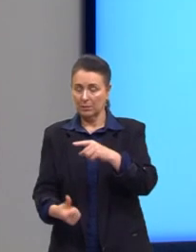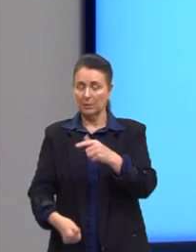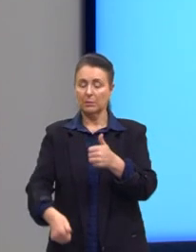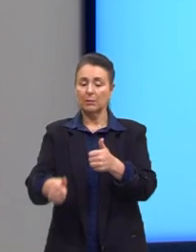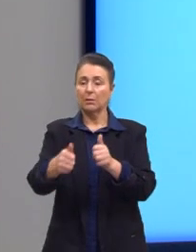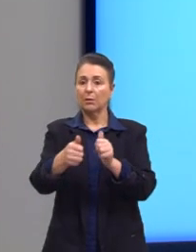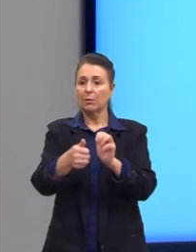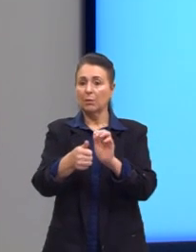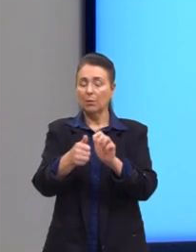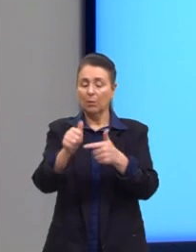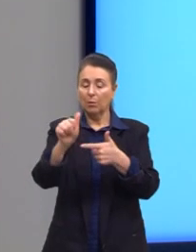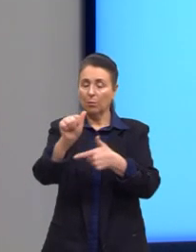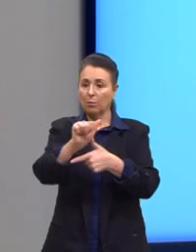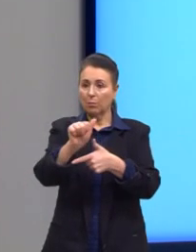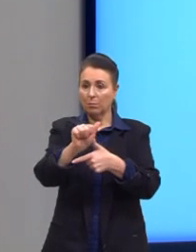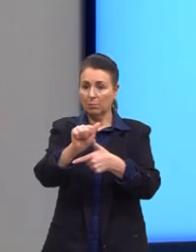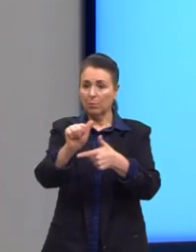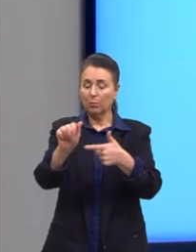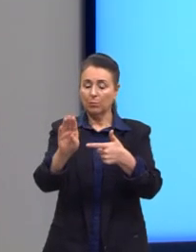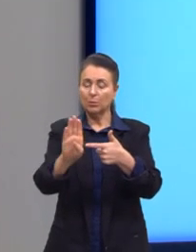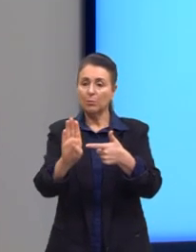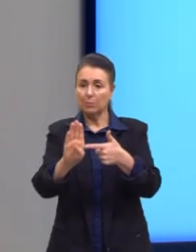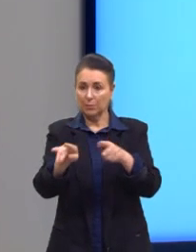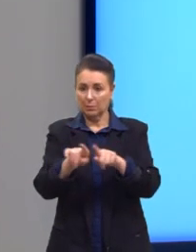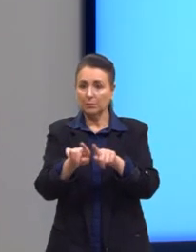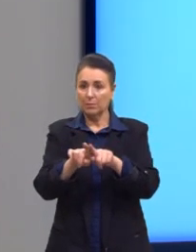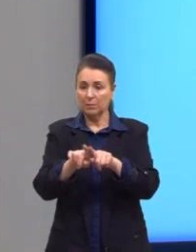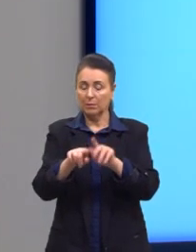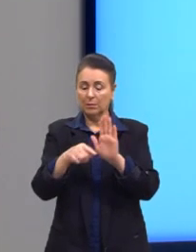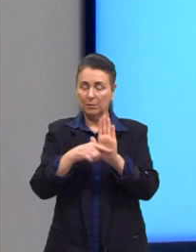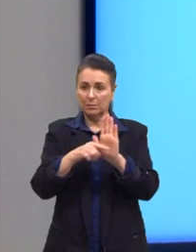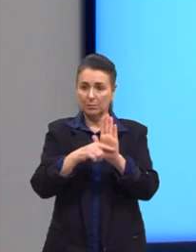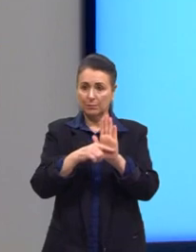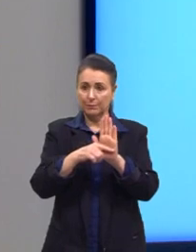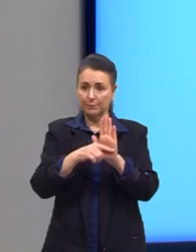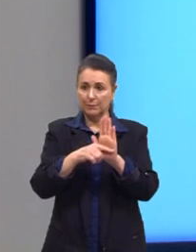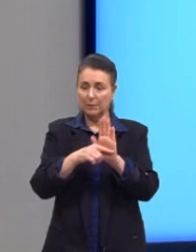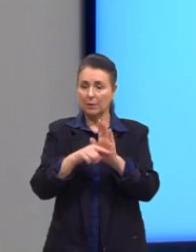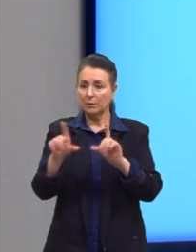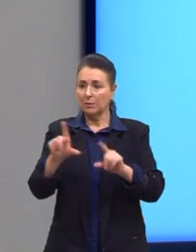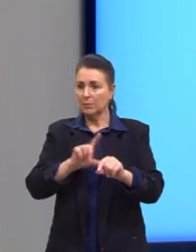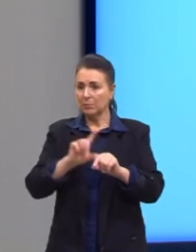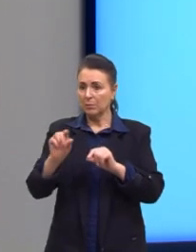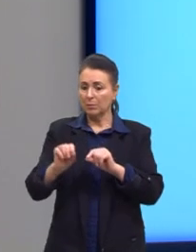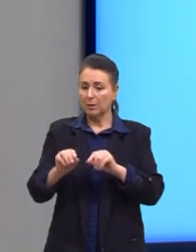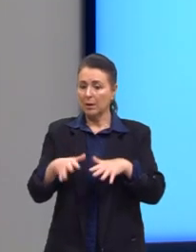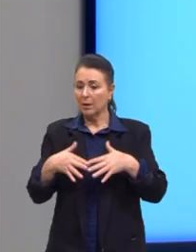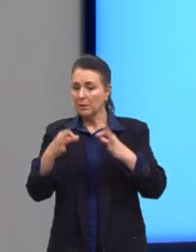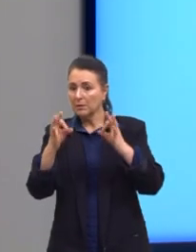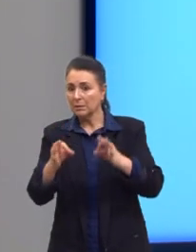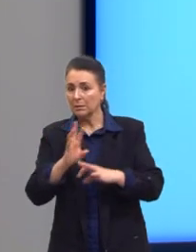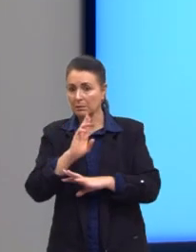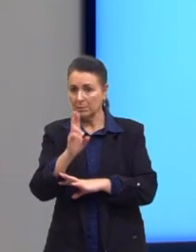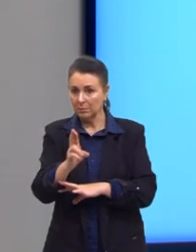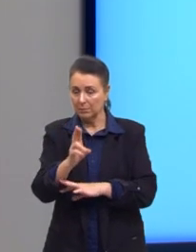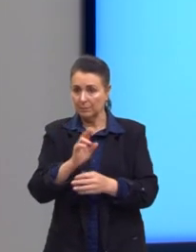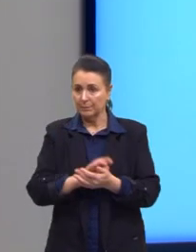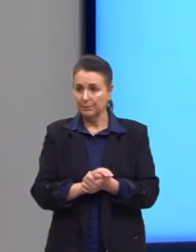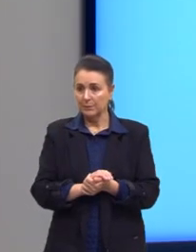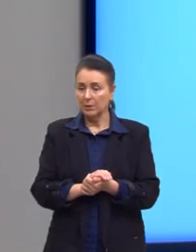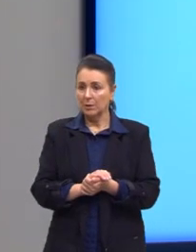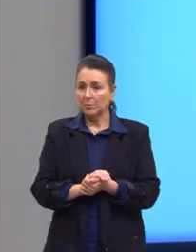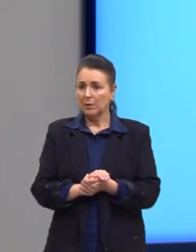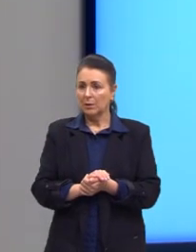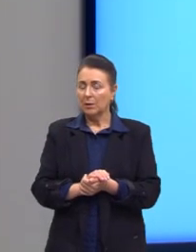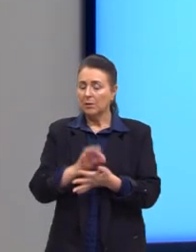negativo. Então, vamos continuar para buscar, escolher ali a questão certa. O